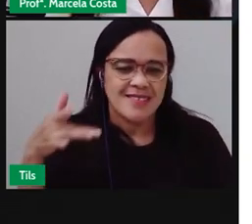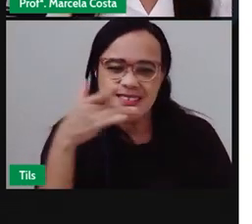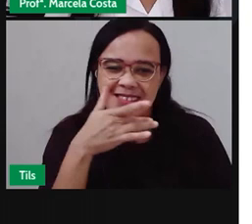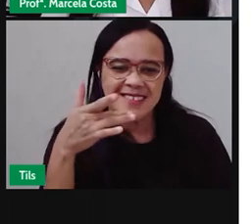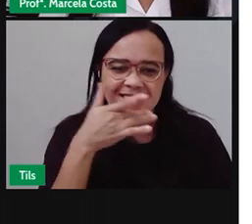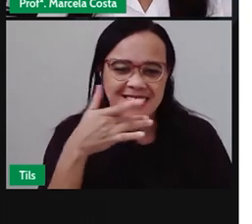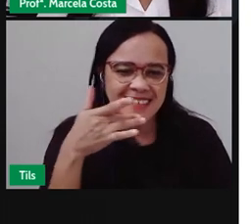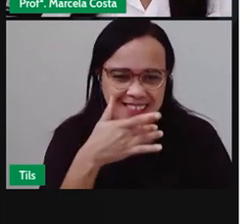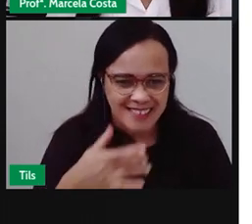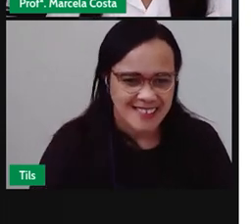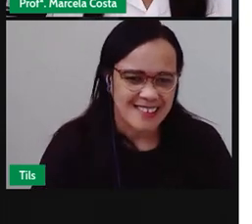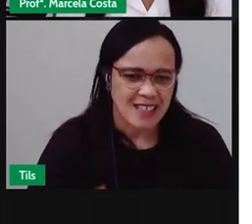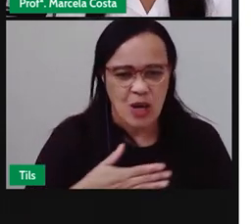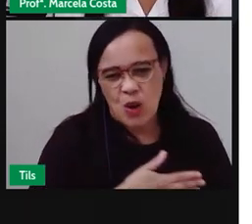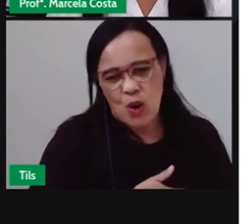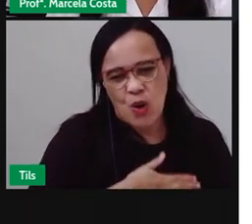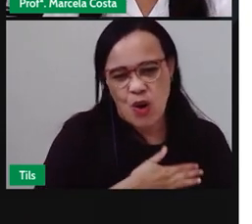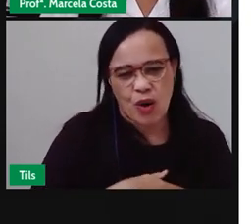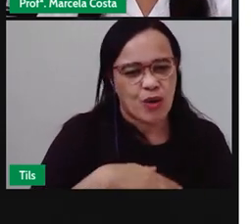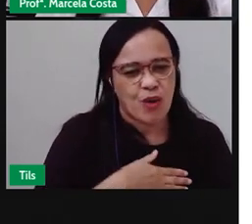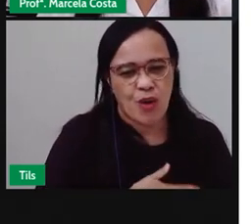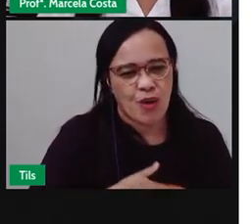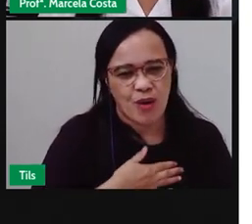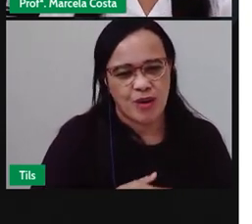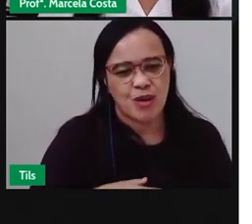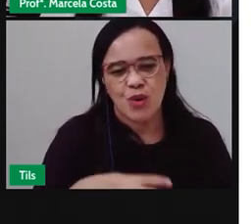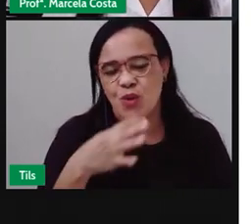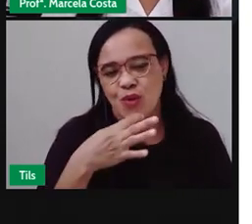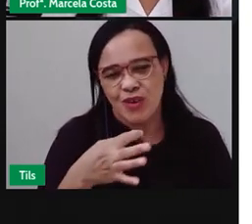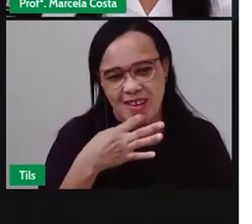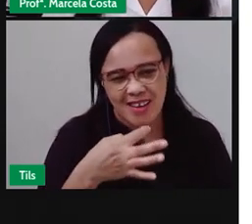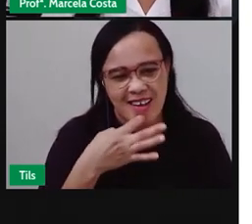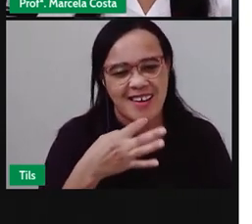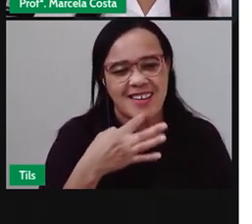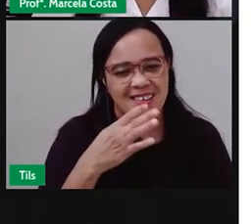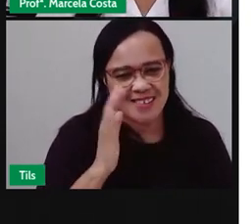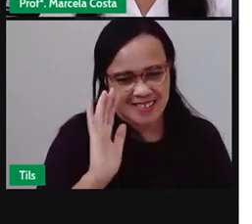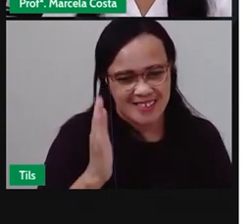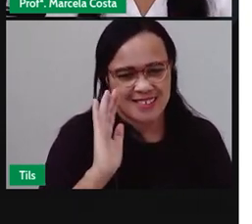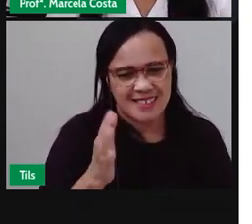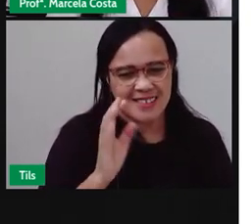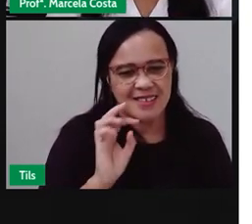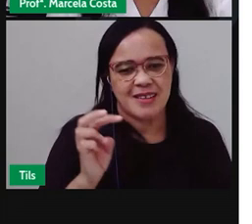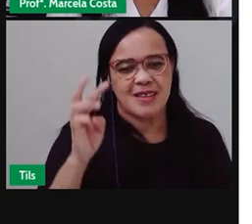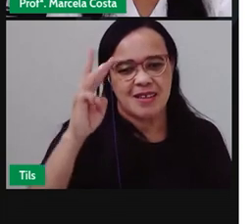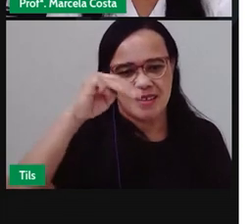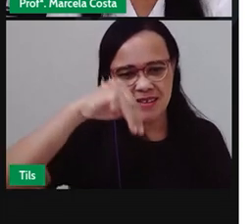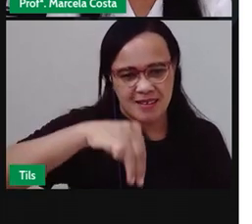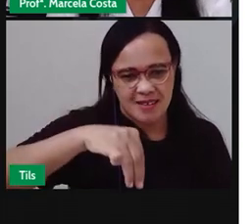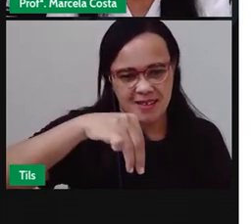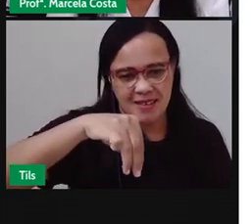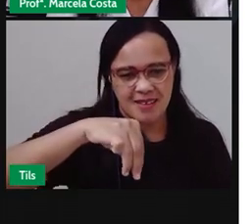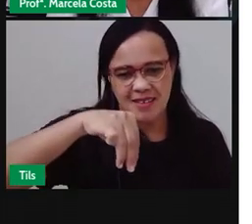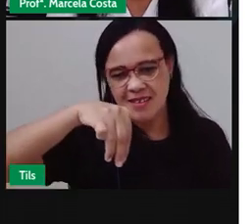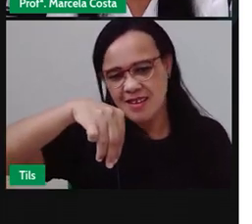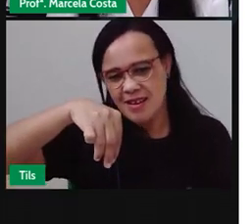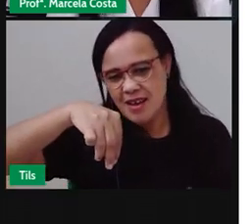Que a gente Conhece muito Aqui na região Nordeste Que é o Milho